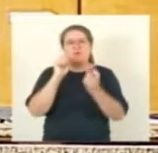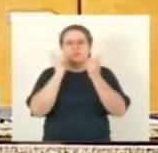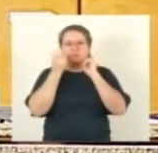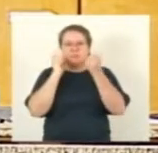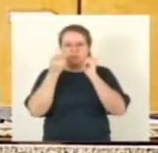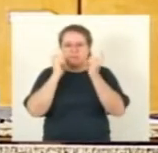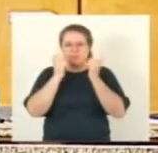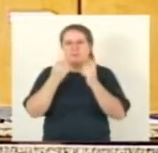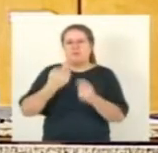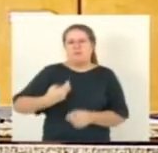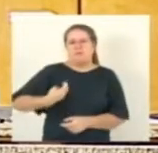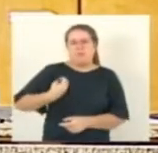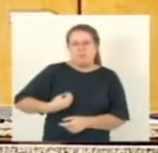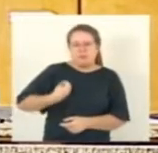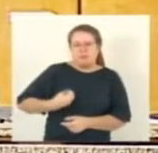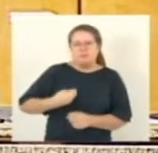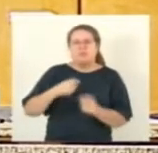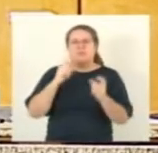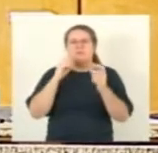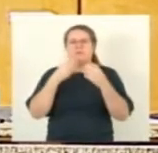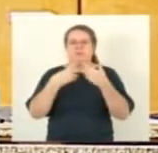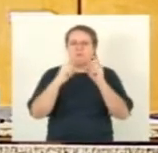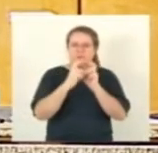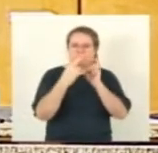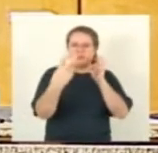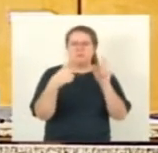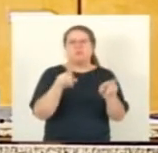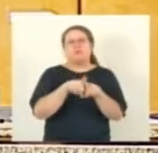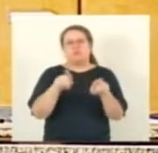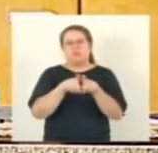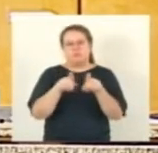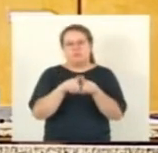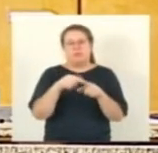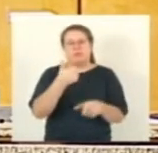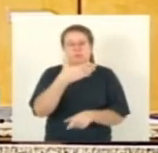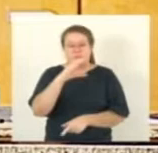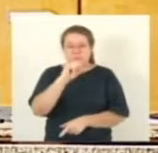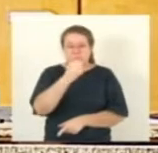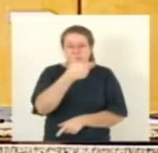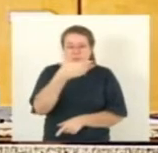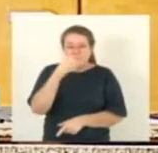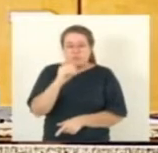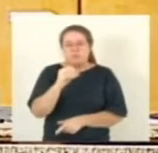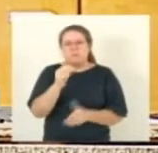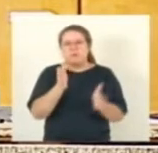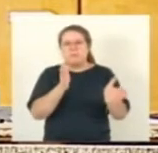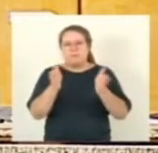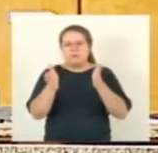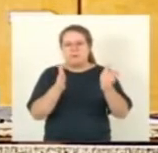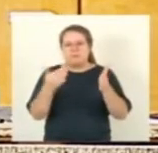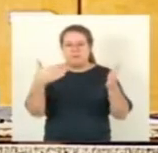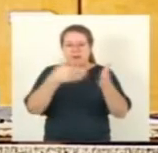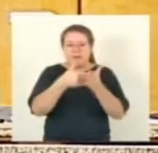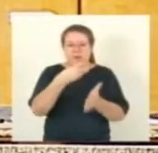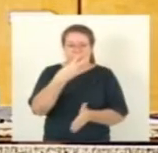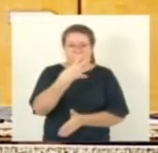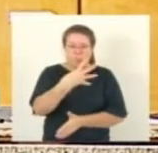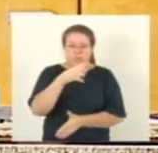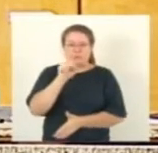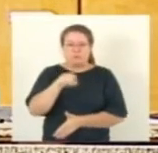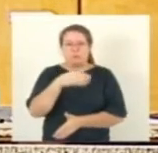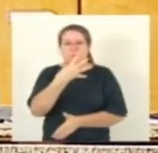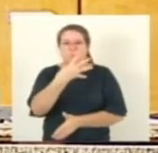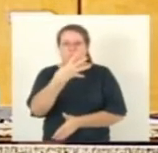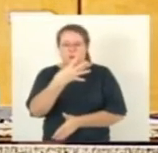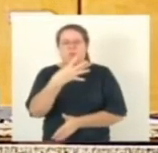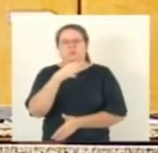e Presencial do dia 28 de 3 de 2022, prazo até o dia 4 de 4 de 2022.